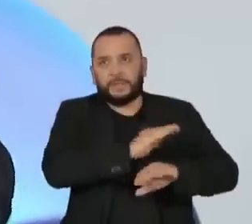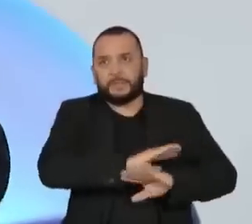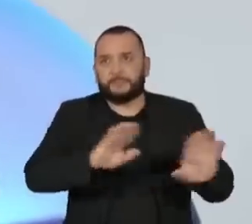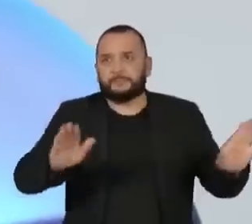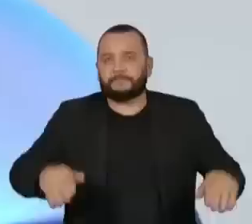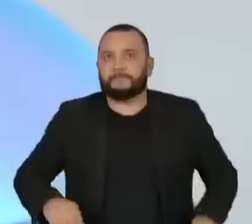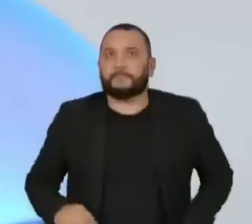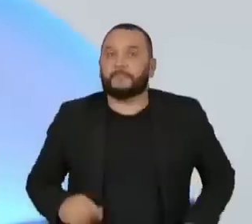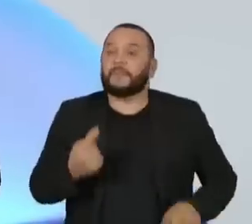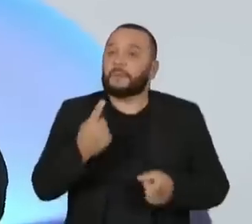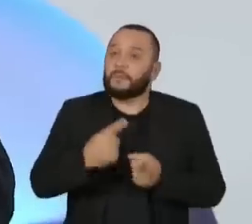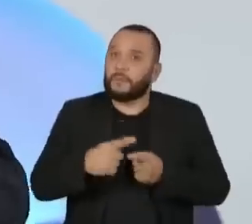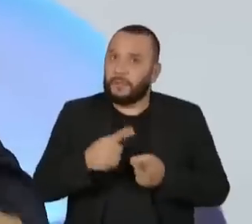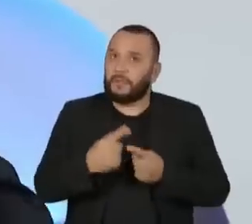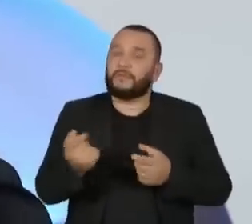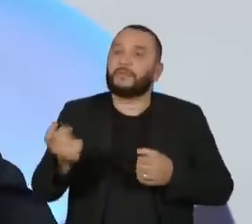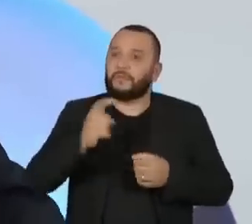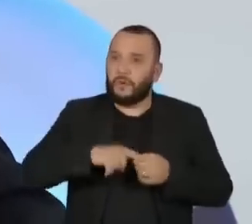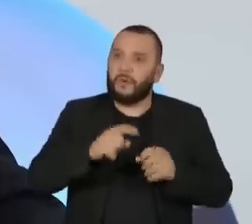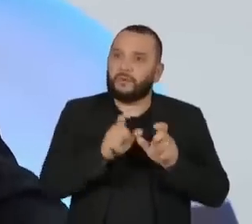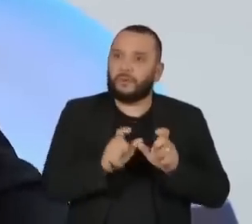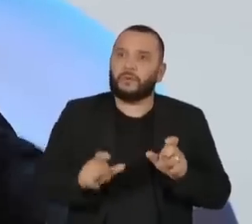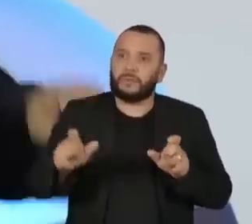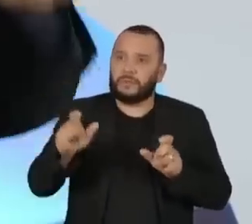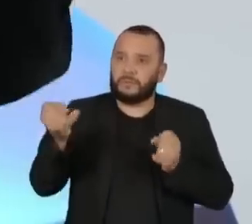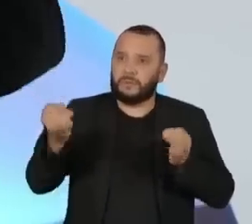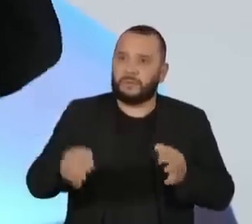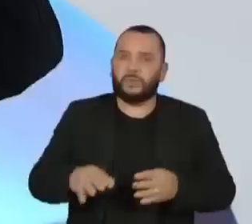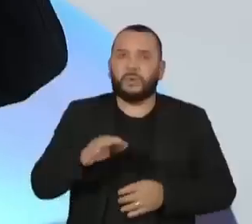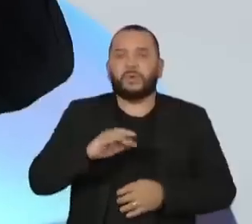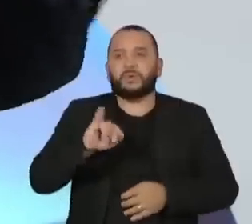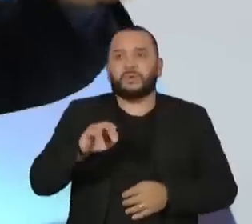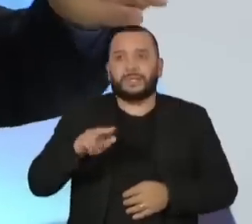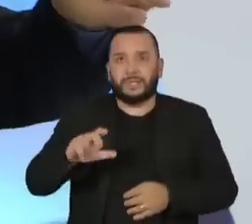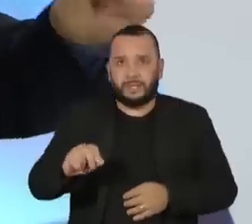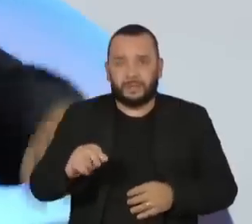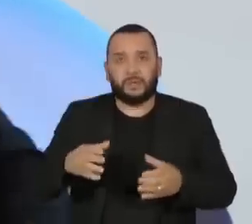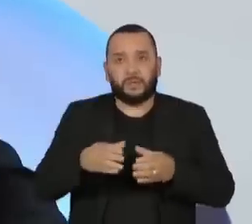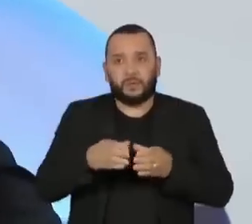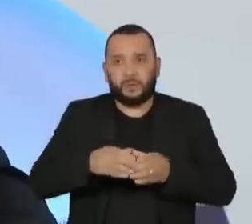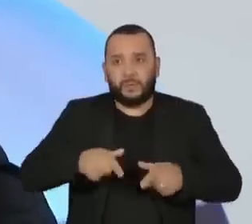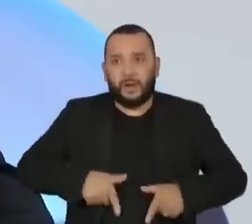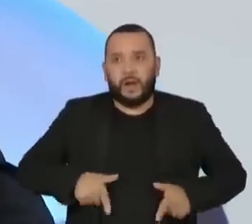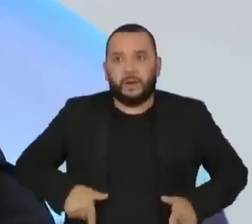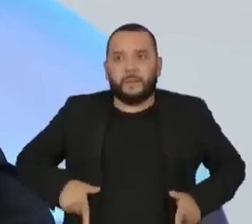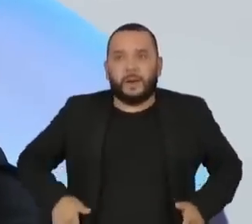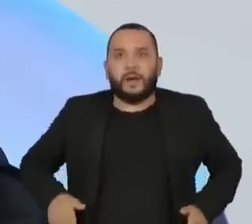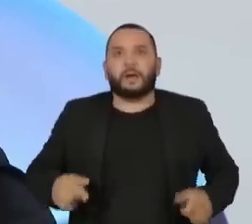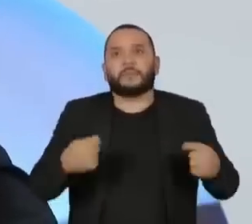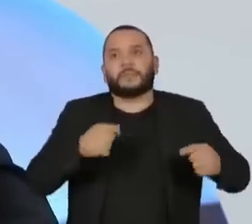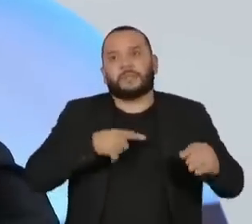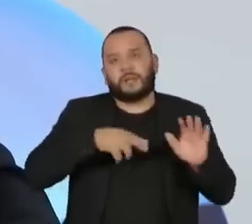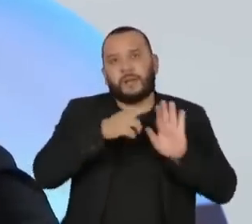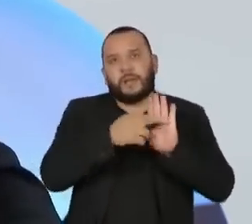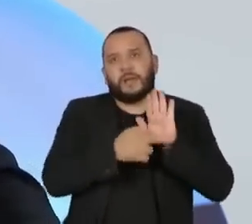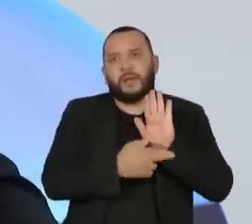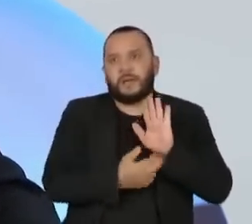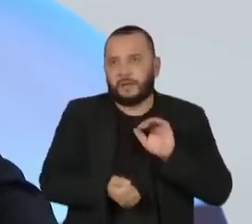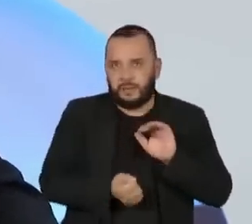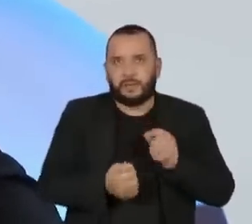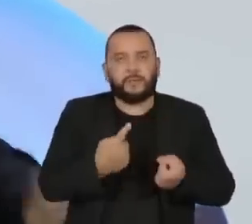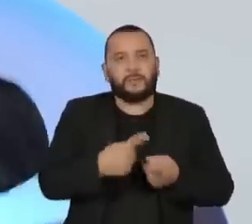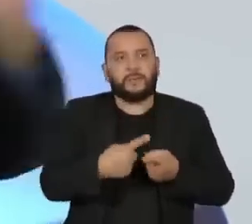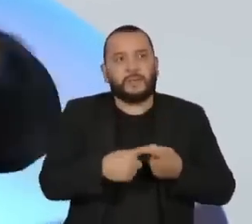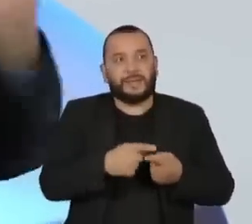Porque, volto ao conceito que disse há pouco a Juliana, corporação armada tem que ter regra, porque senão ela é